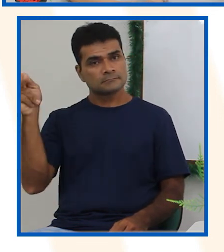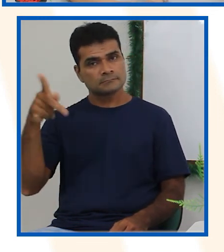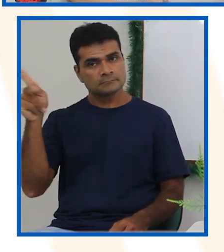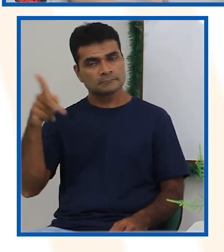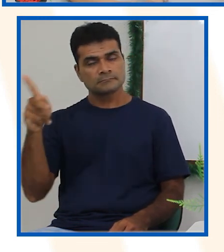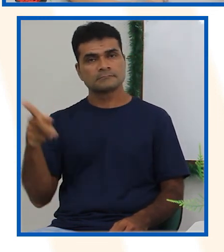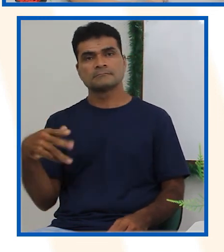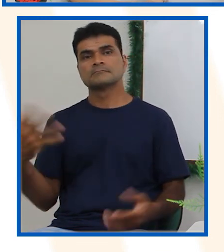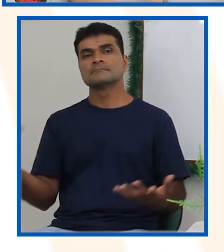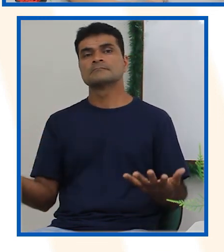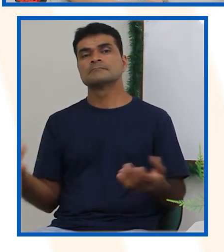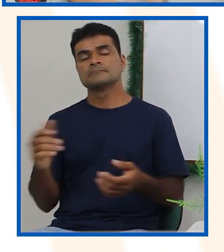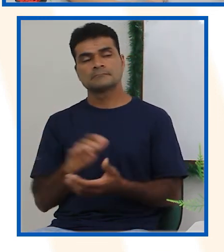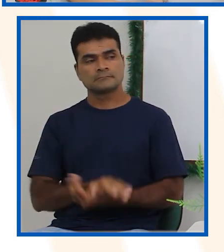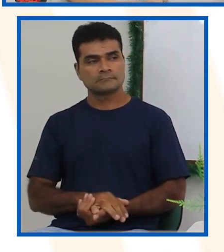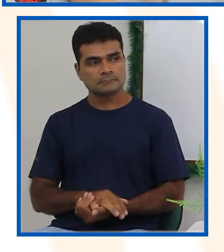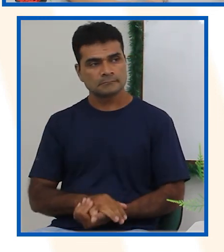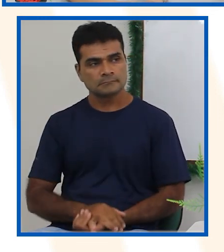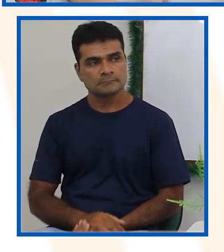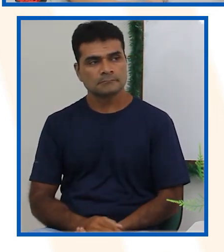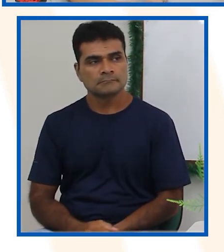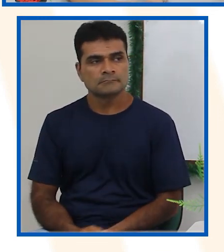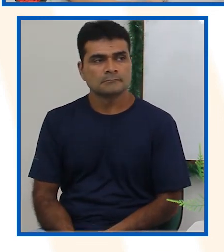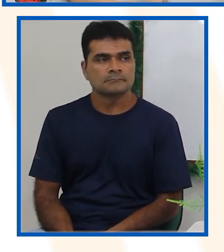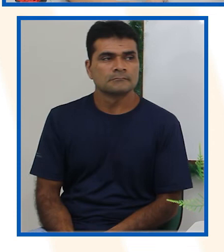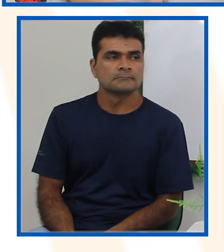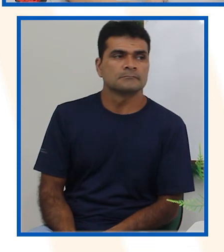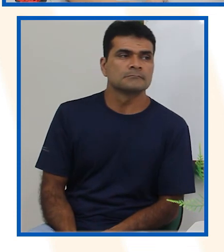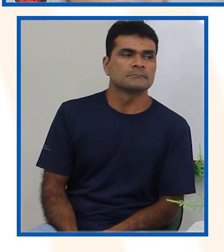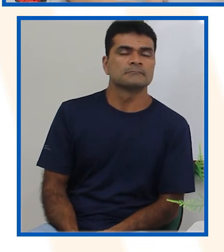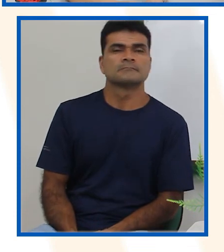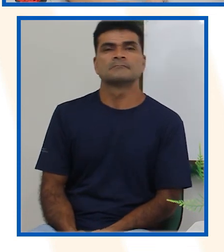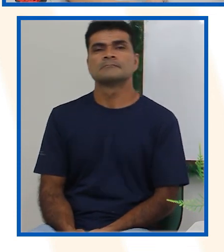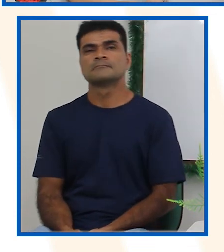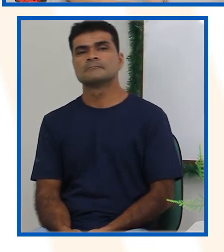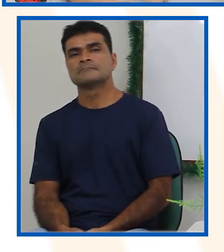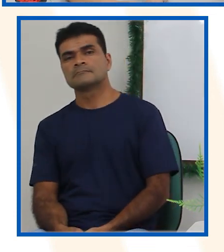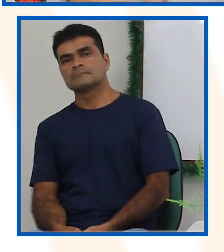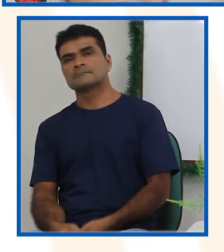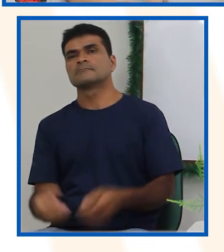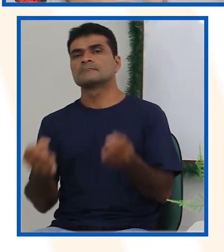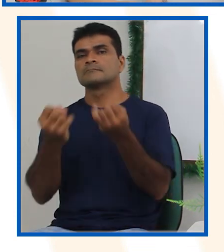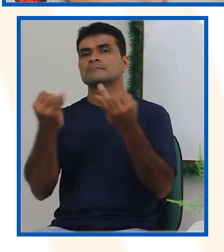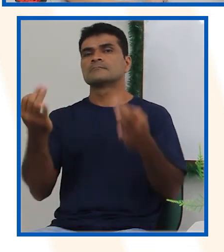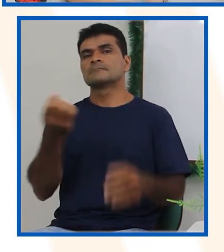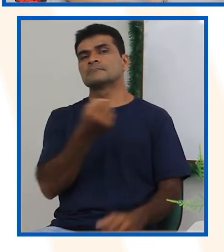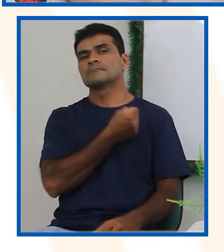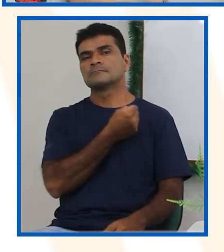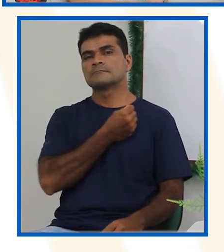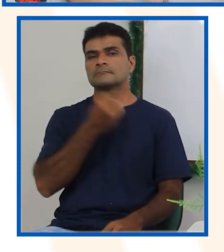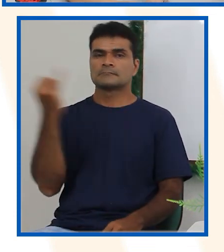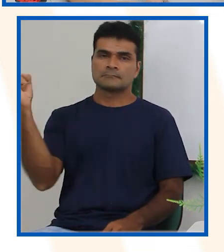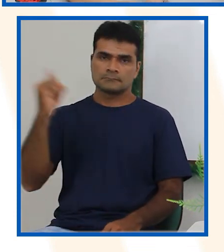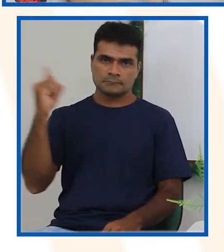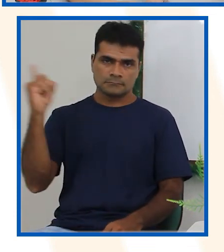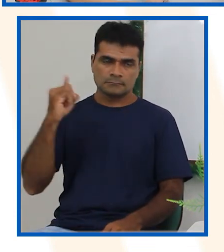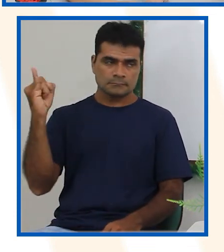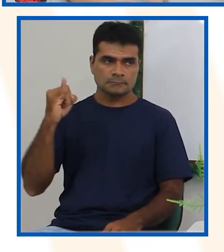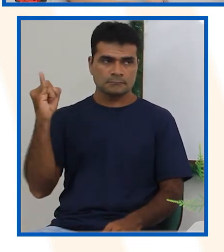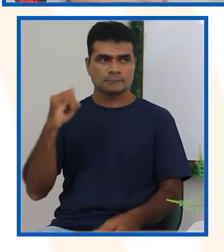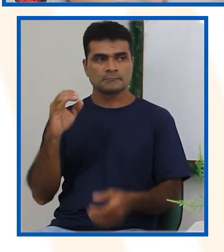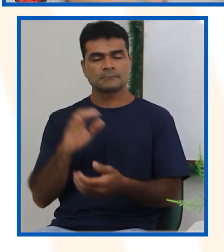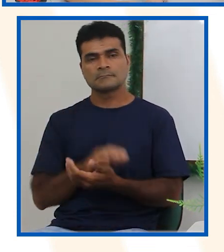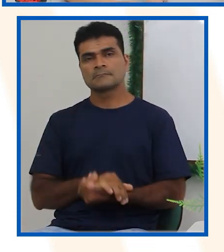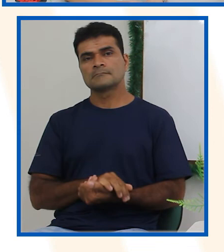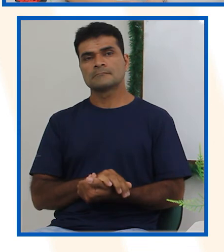14, 35, 7 e 27. Aqui a gente tem quantos números ímpares? Olha, 21 é ímpar, 3 é ímpar, 35